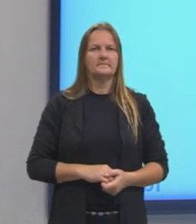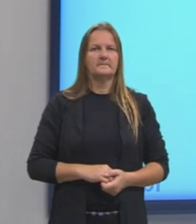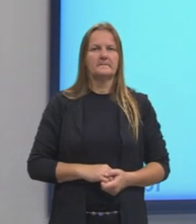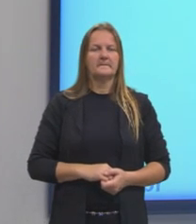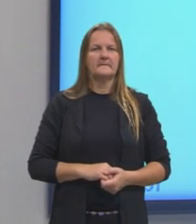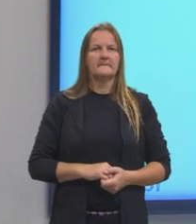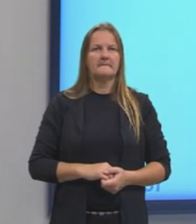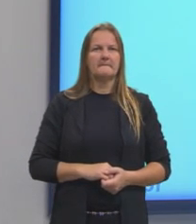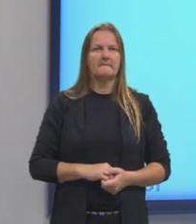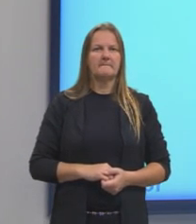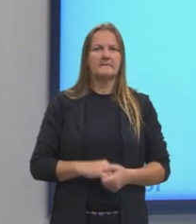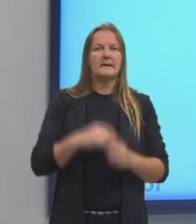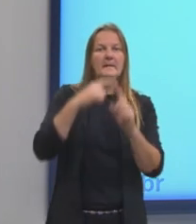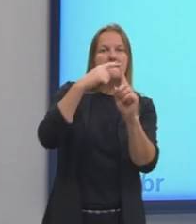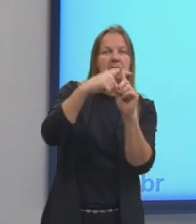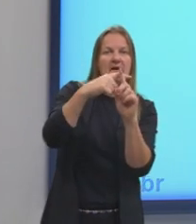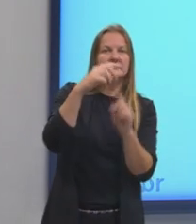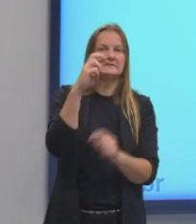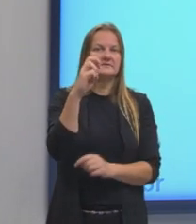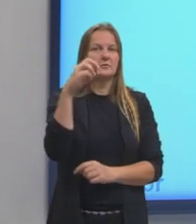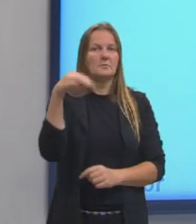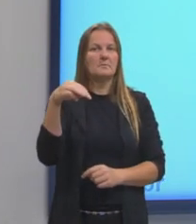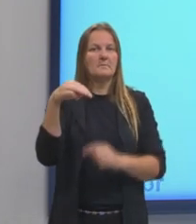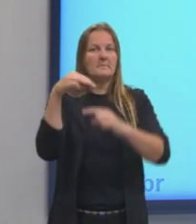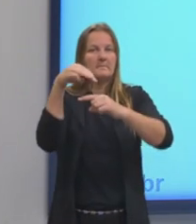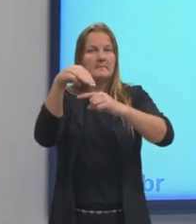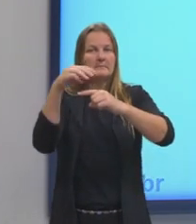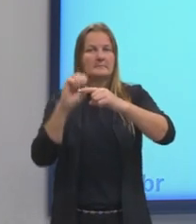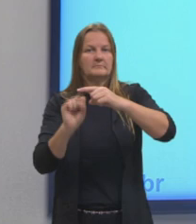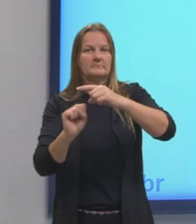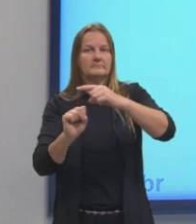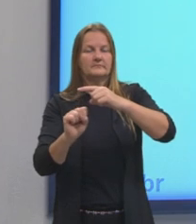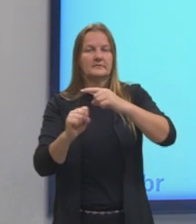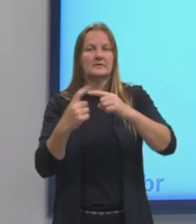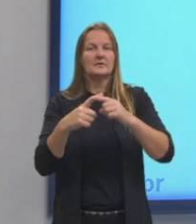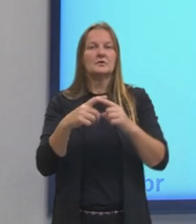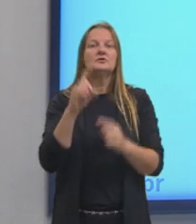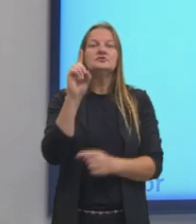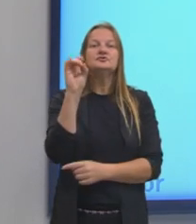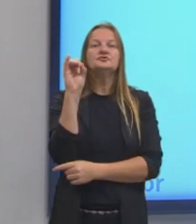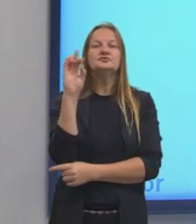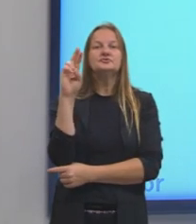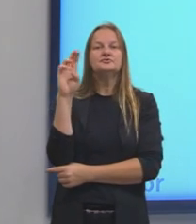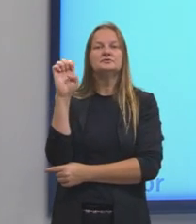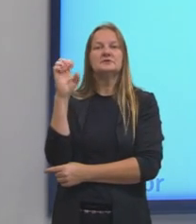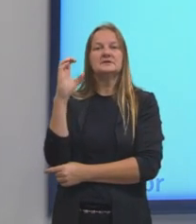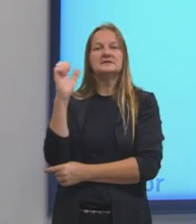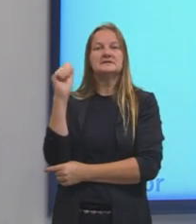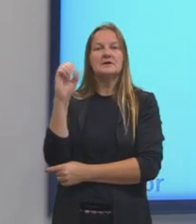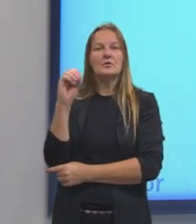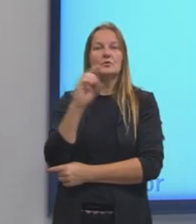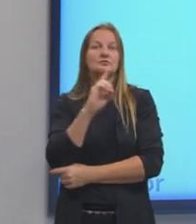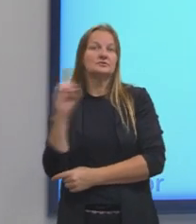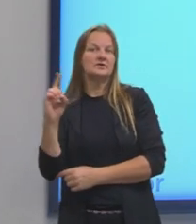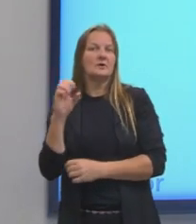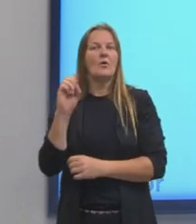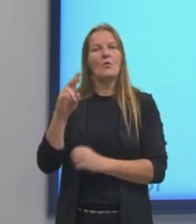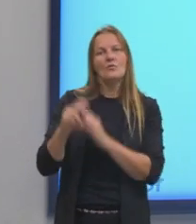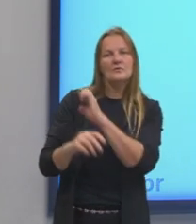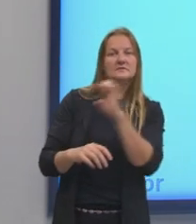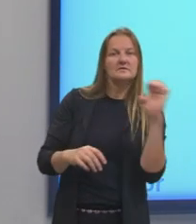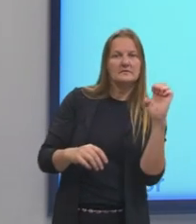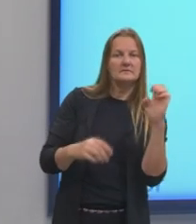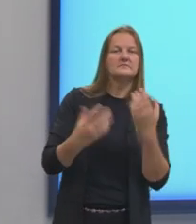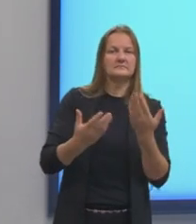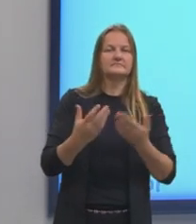Mais 5 metros por segundo, para indicar a direção desse carro, tá? Então, é só para